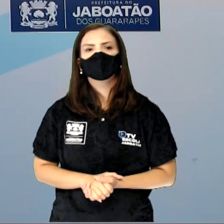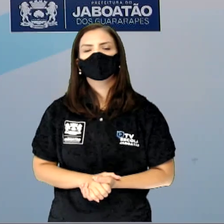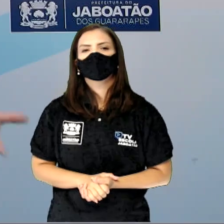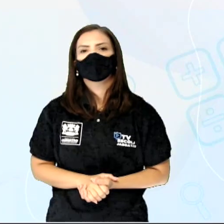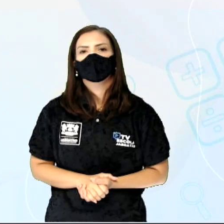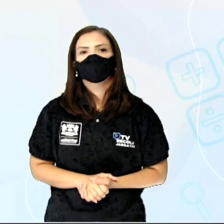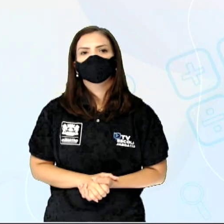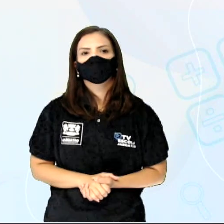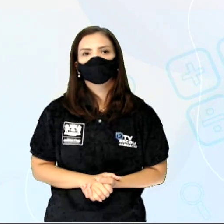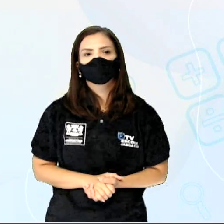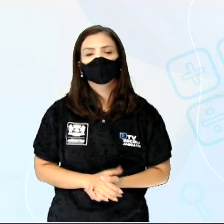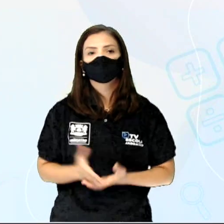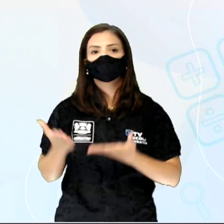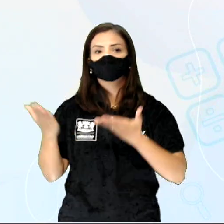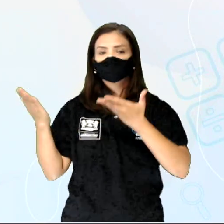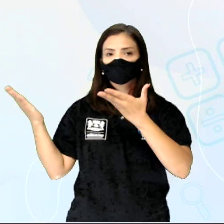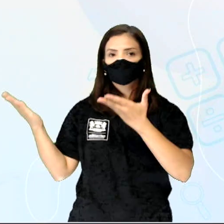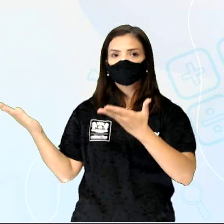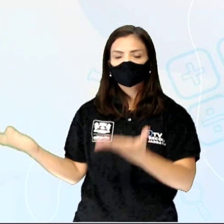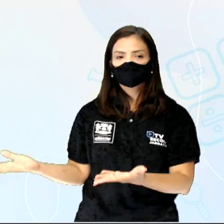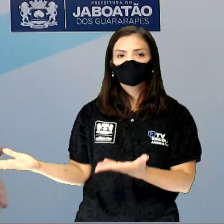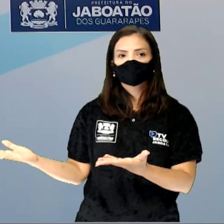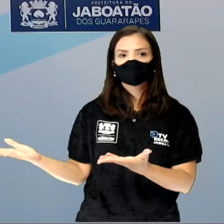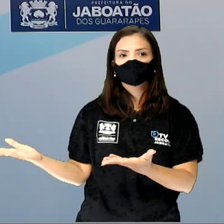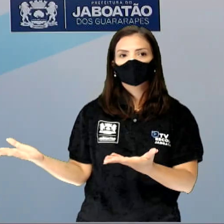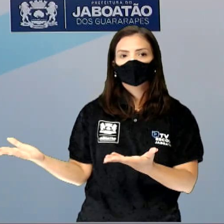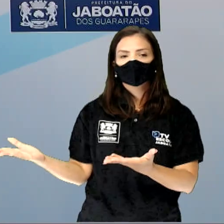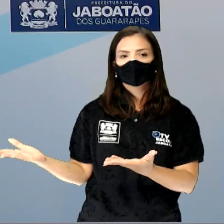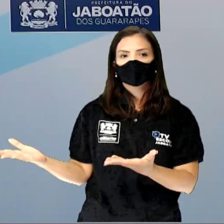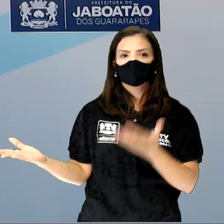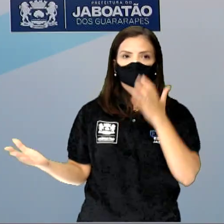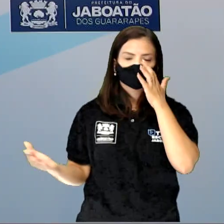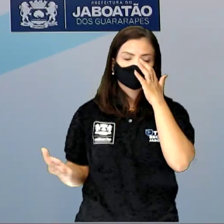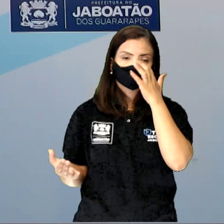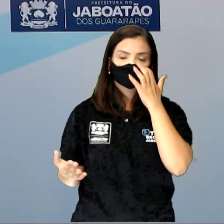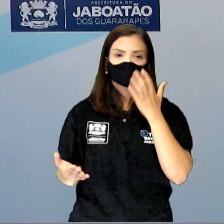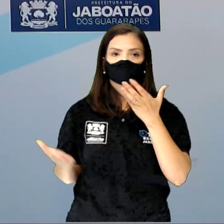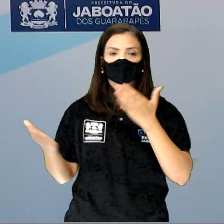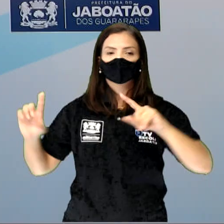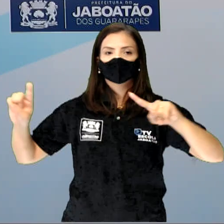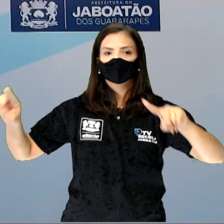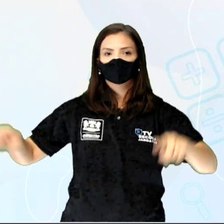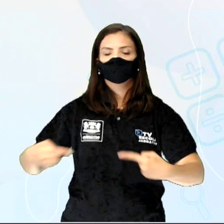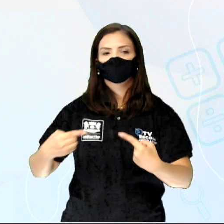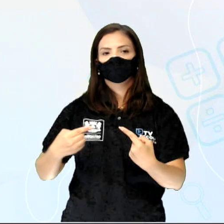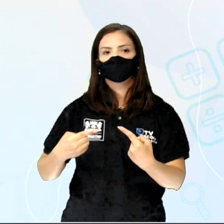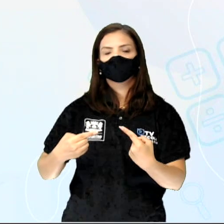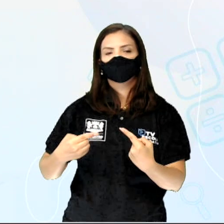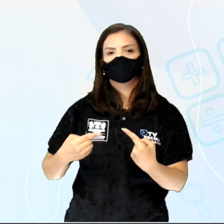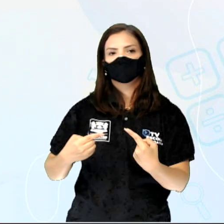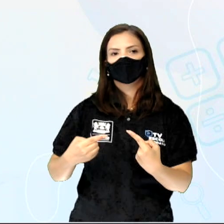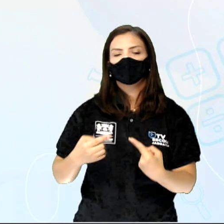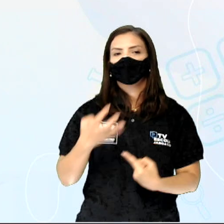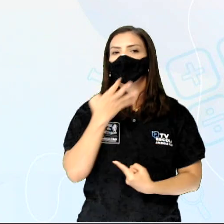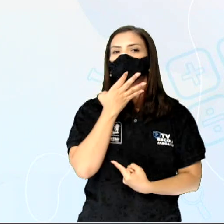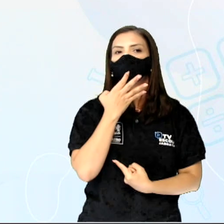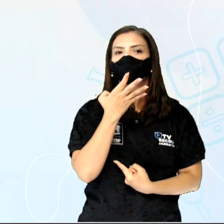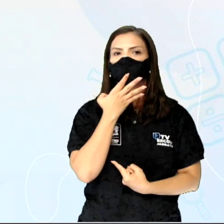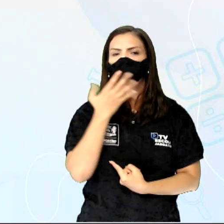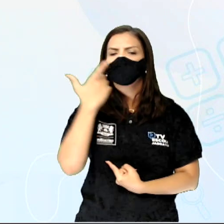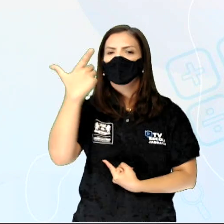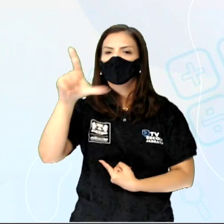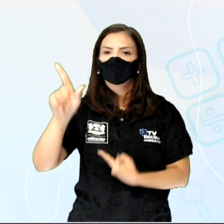Aqui estão as referências e aqui está o nosso desafio. Você conhece outros